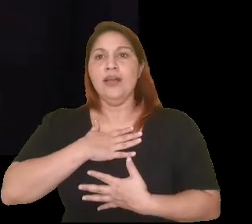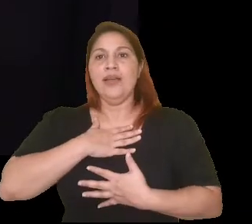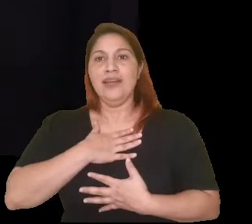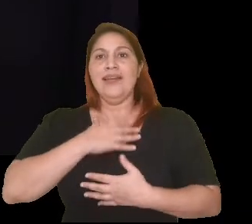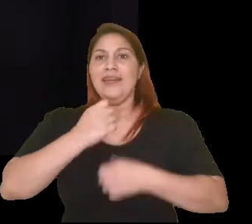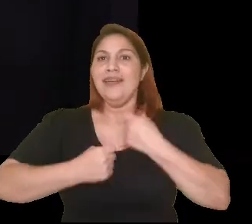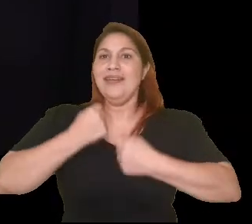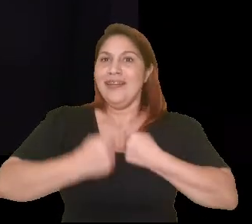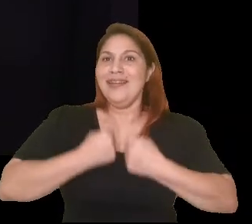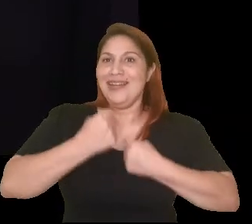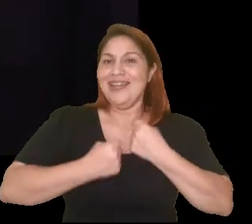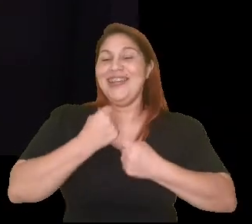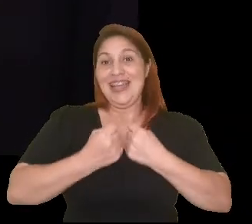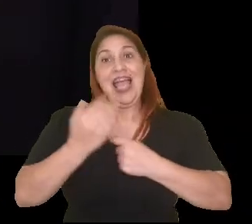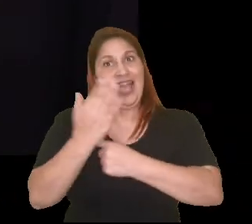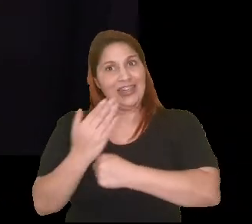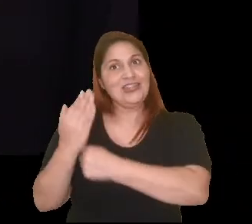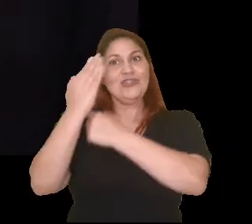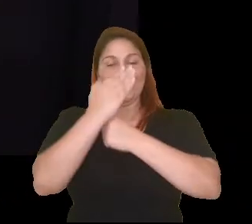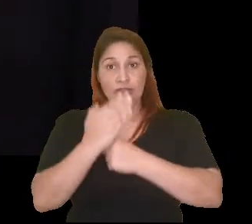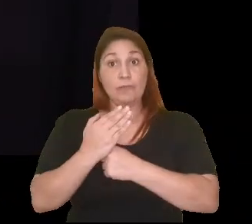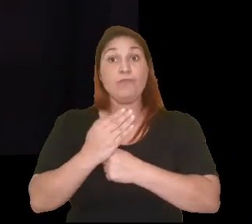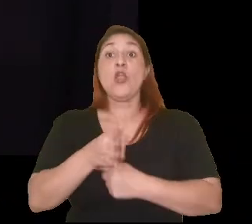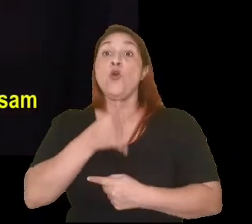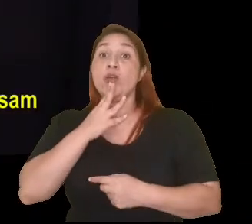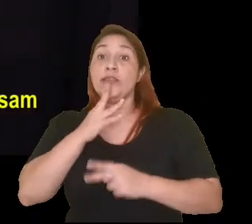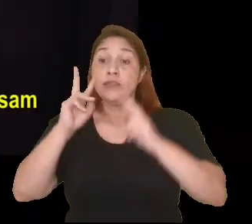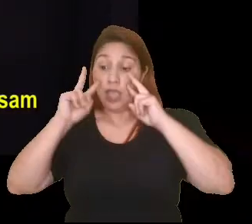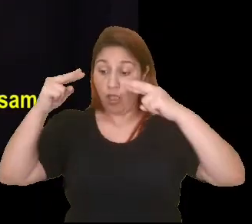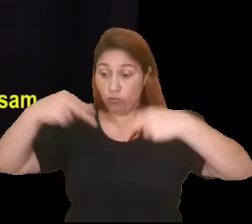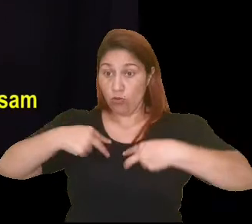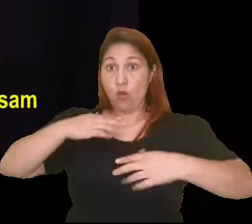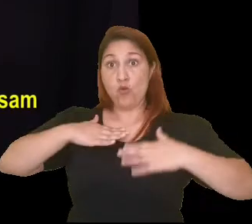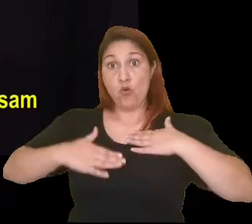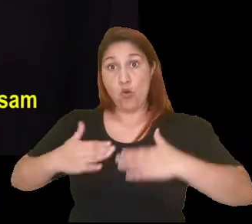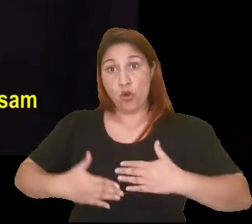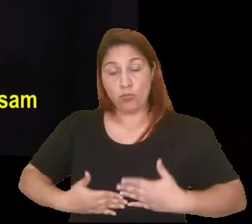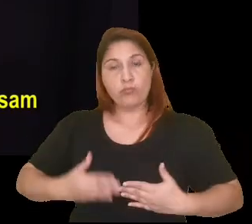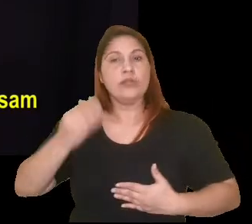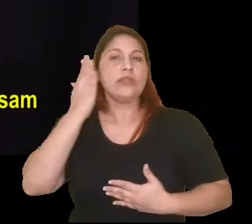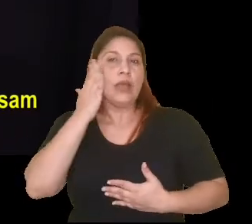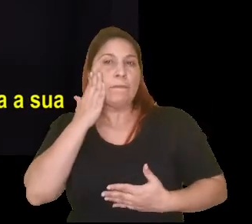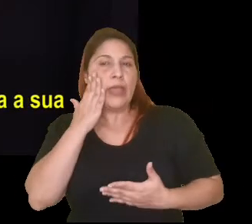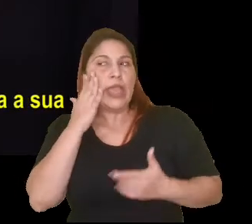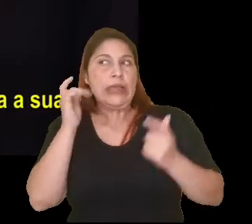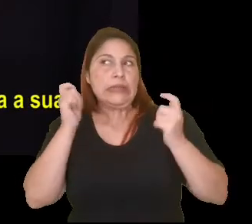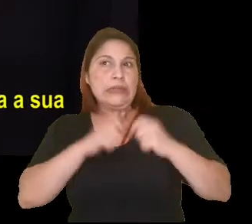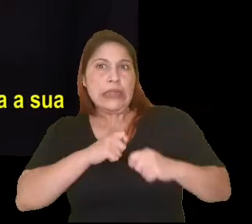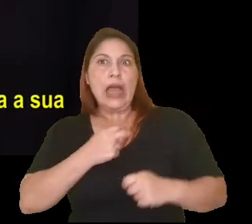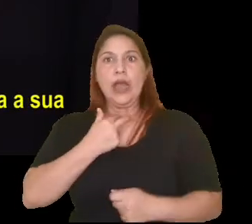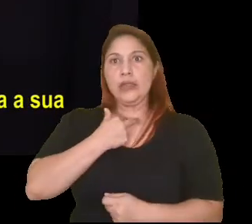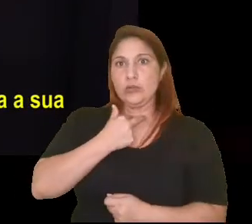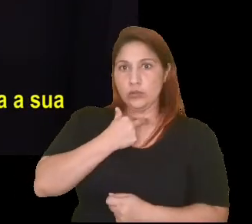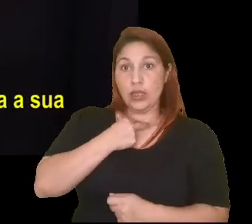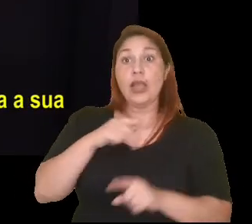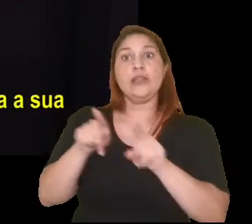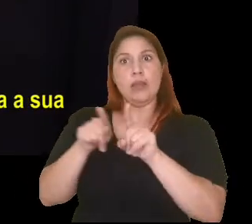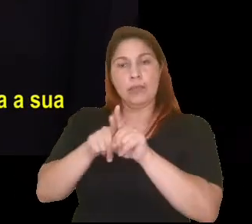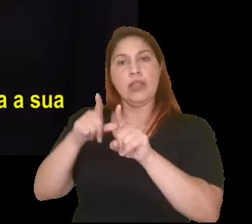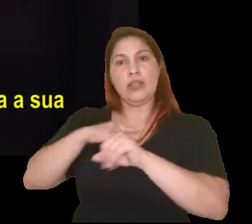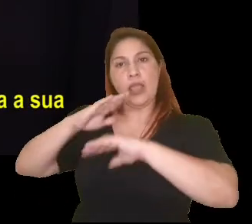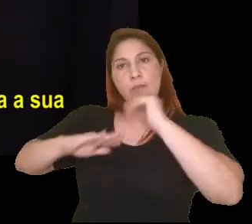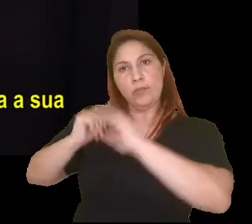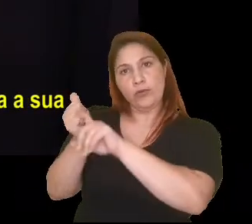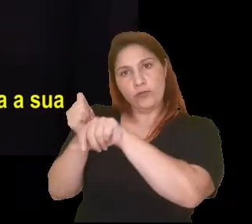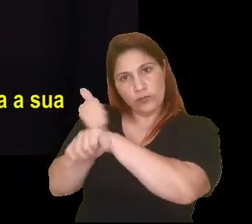ofegante, tá? Conhecer ou buscar conhecer o próprio corpo e seus limites e procurar ajuda de profissionais de saúde que possam aí te ajudar a pensar em atividades